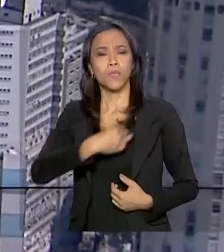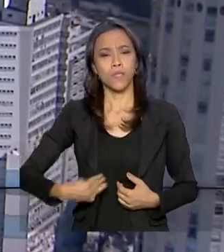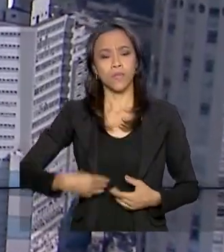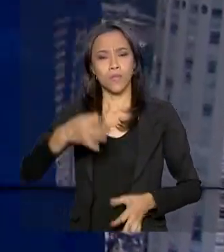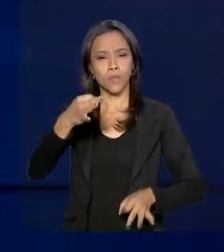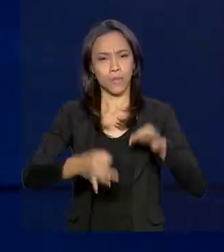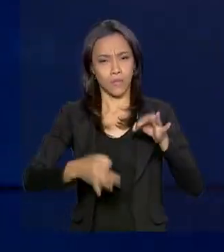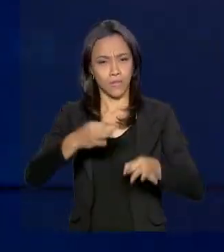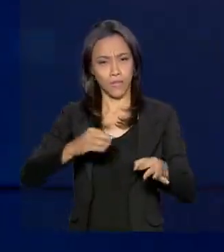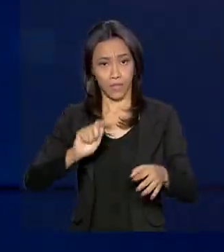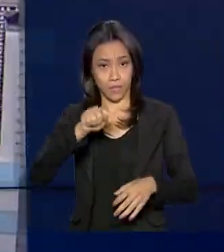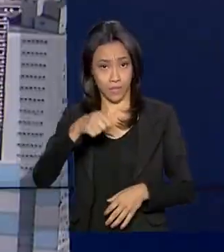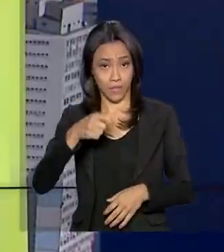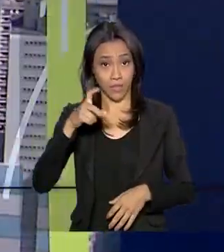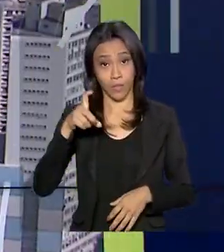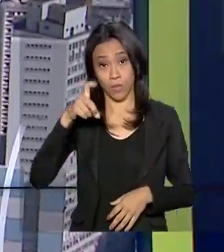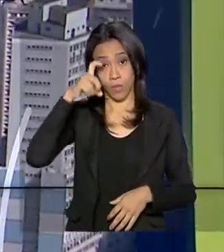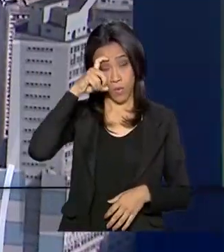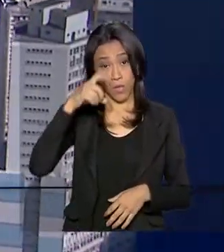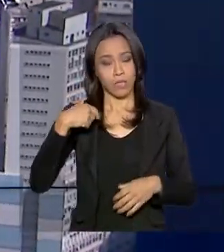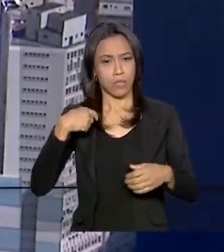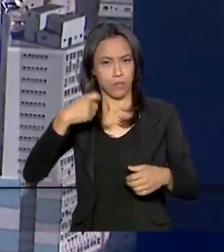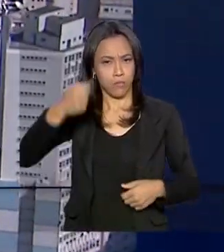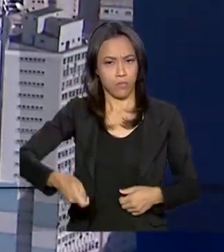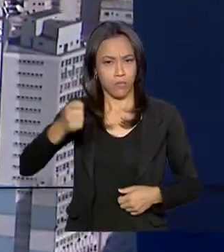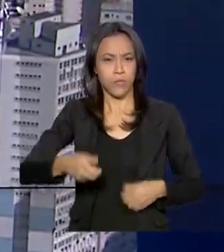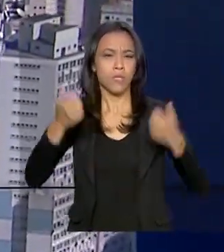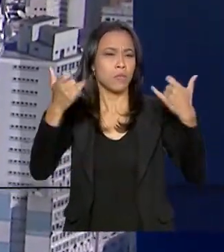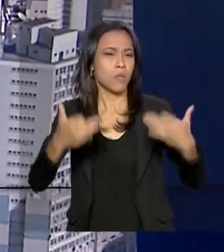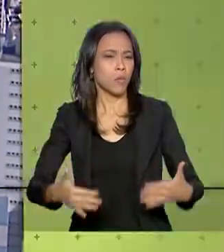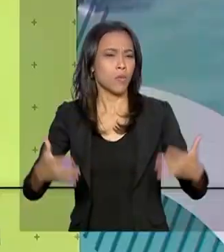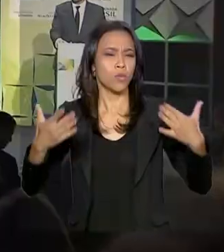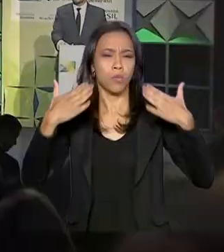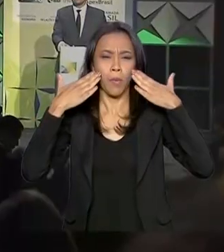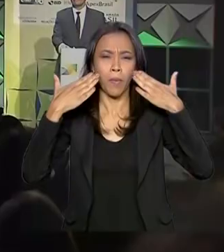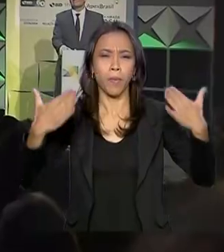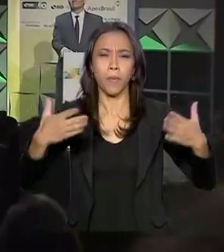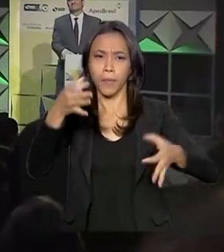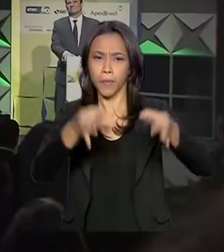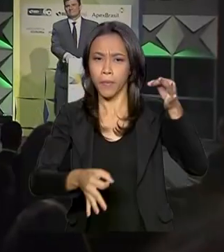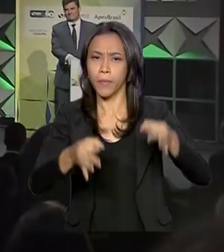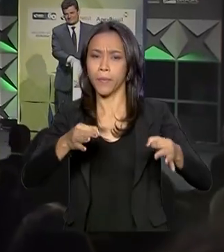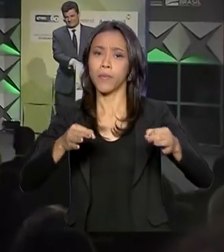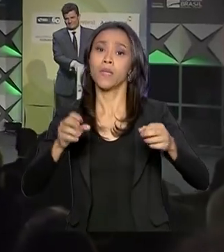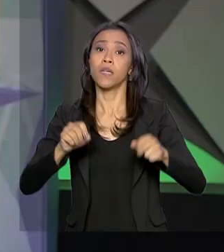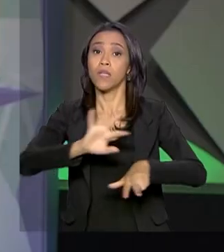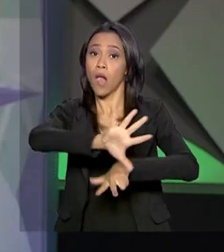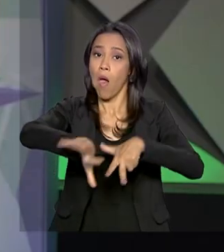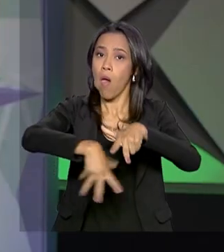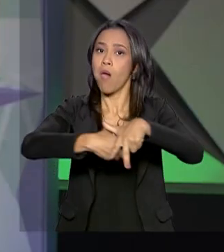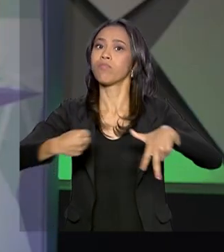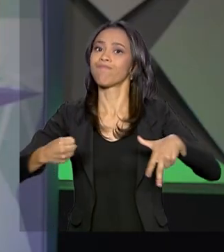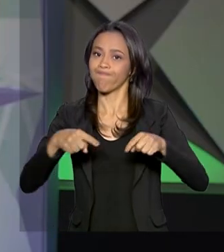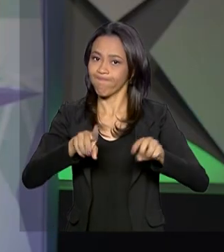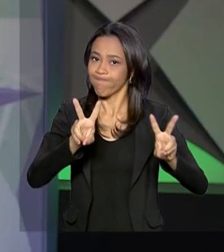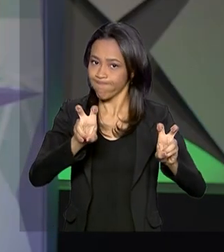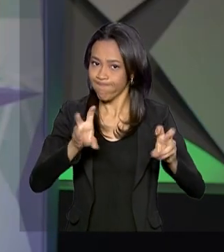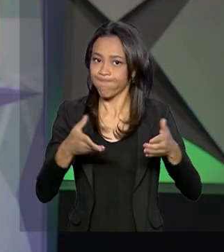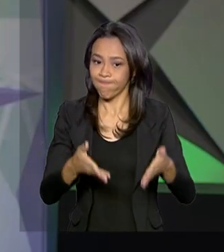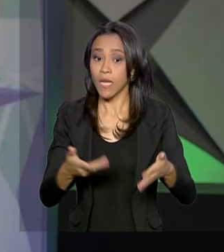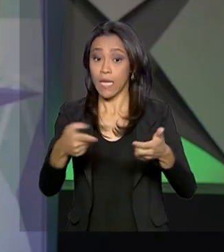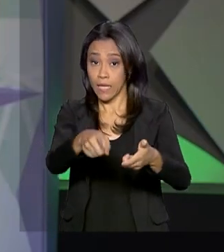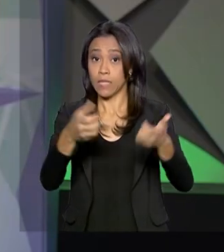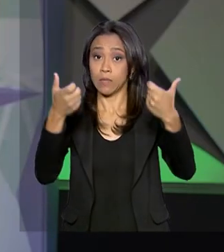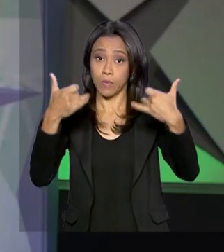Moro, falou em um painel sobre segurança jurídica e agenda anticorrupção. A investidores, o ministro Sérgio Moro